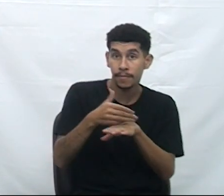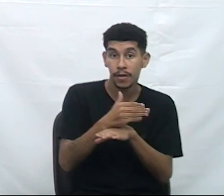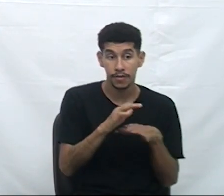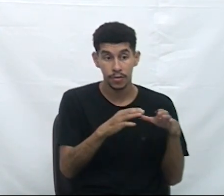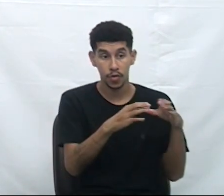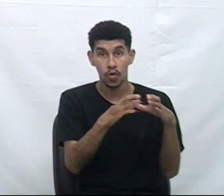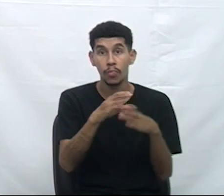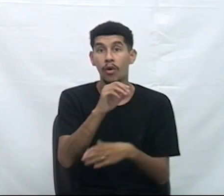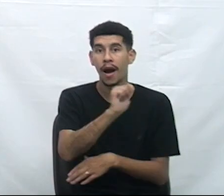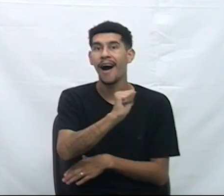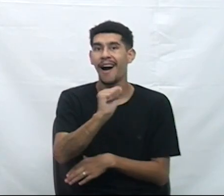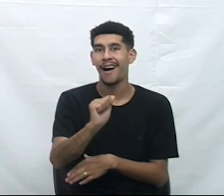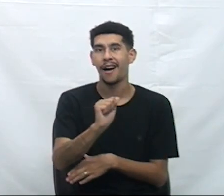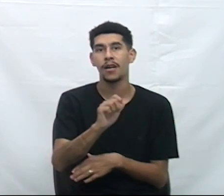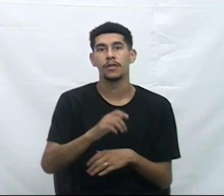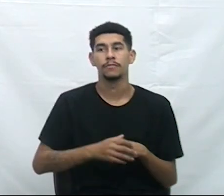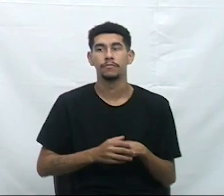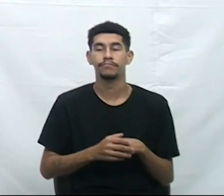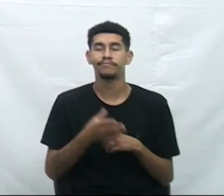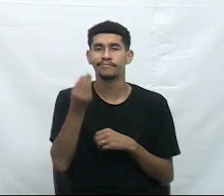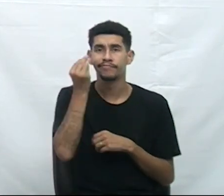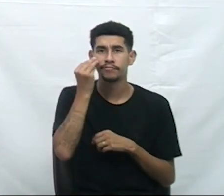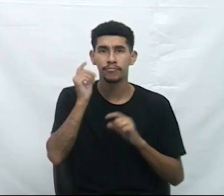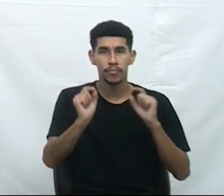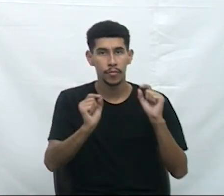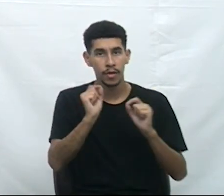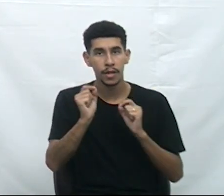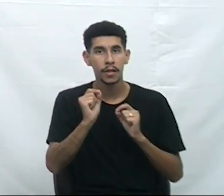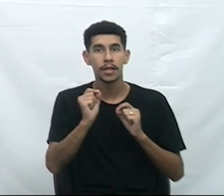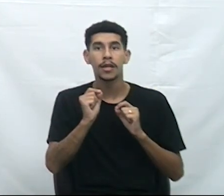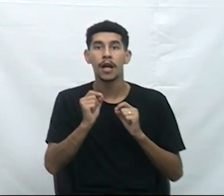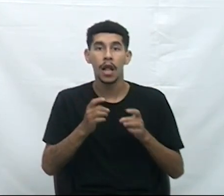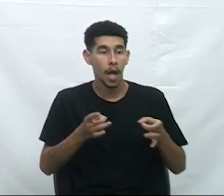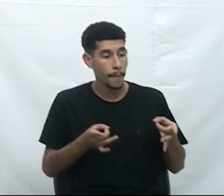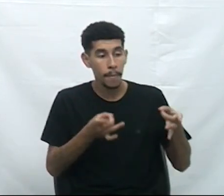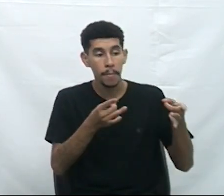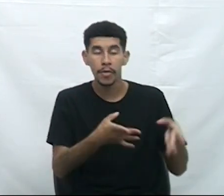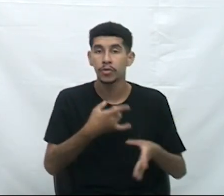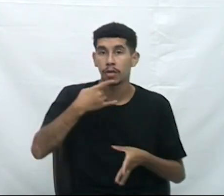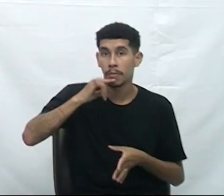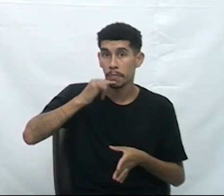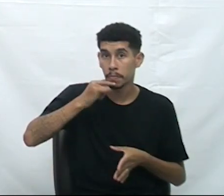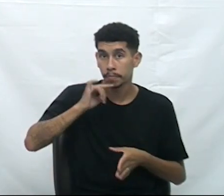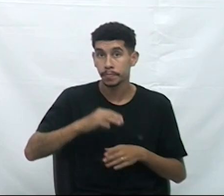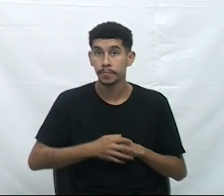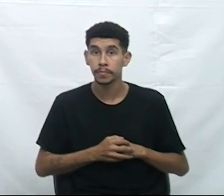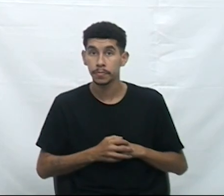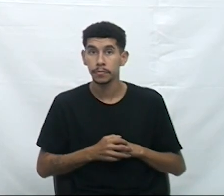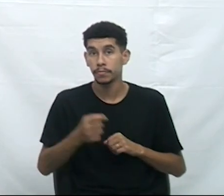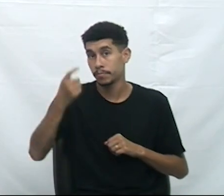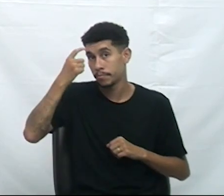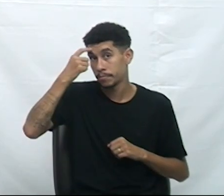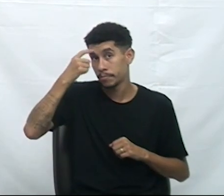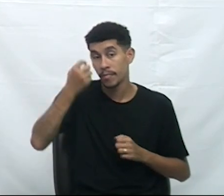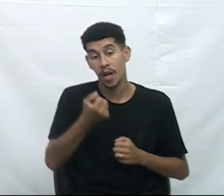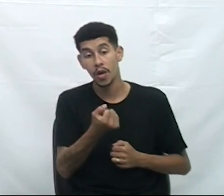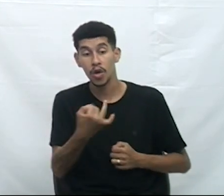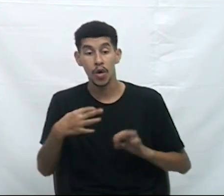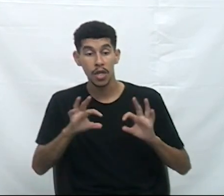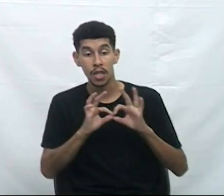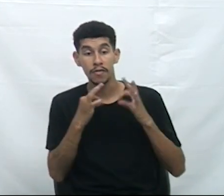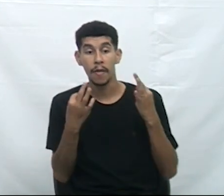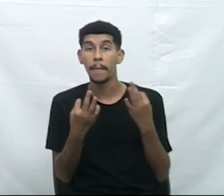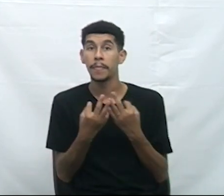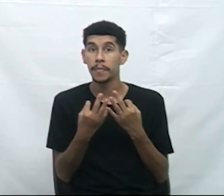membros destes grupos, buscando a sobriedade. Imagine quantas famílias,